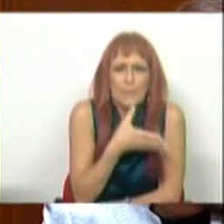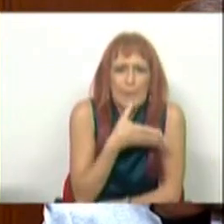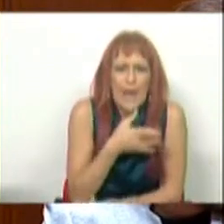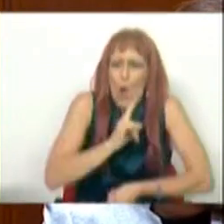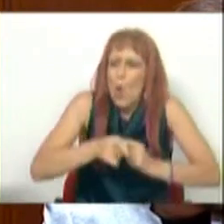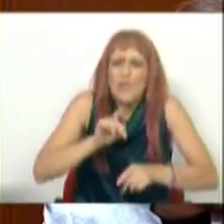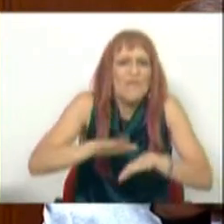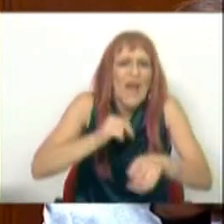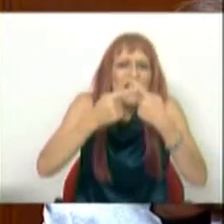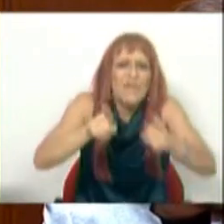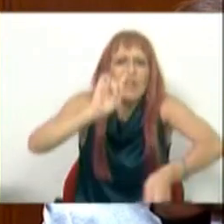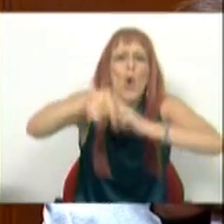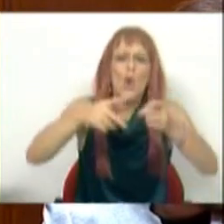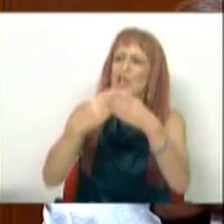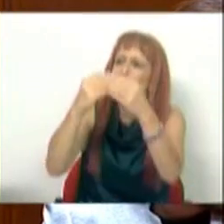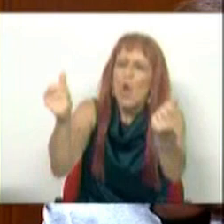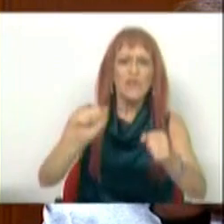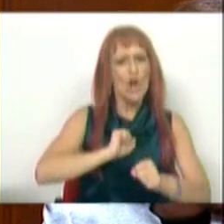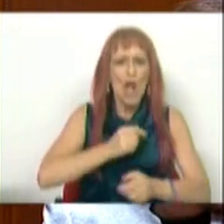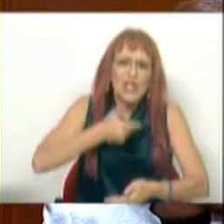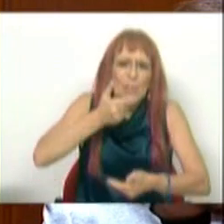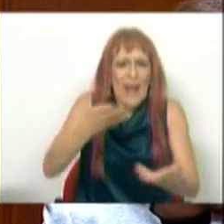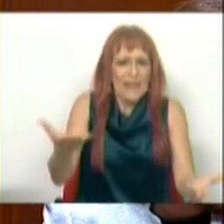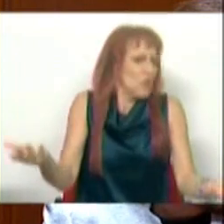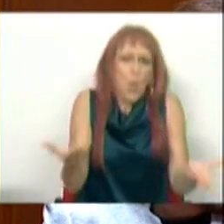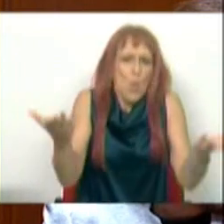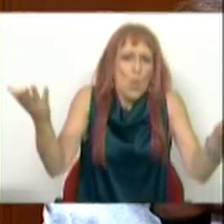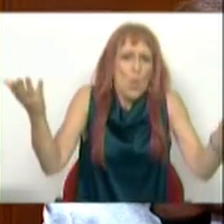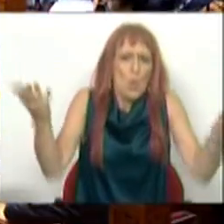o que é que fariam diferente para resolver os nossos disparates.